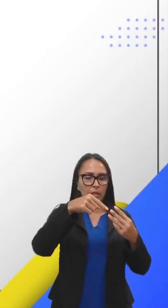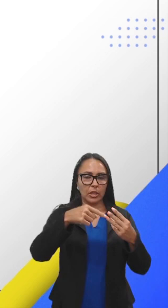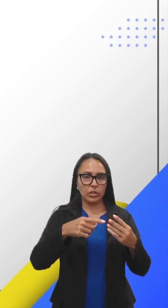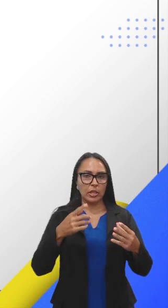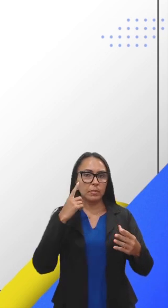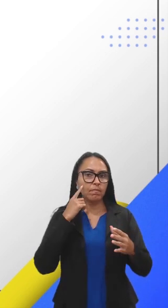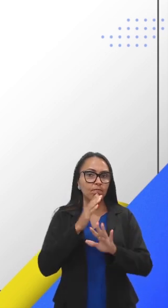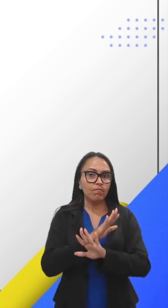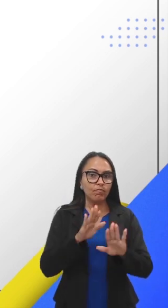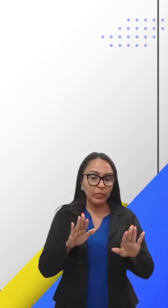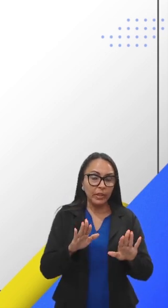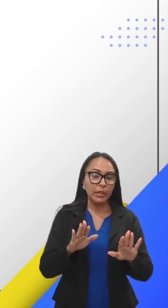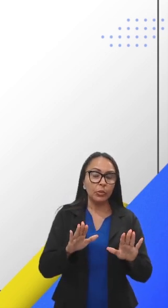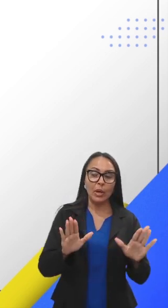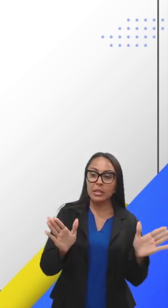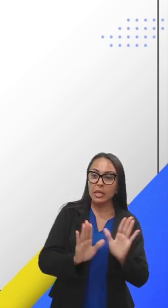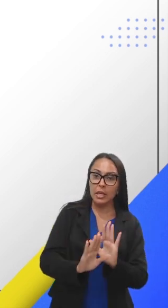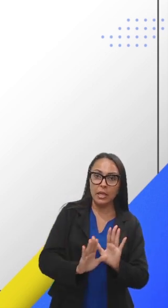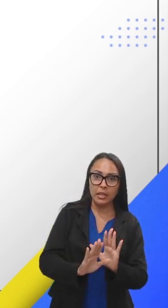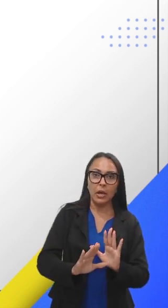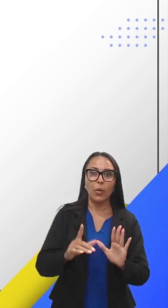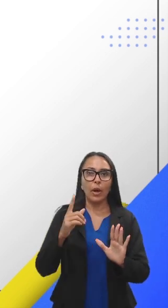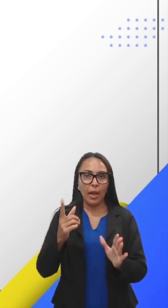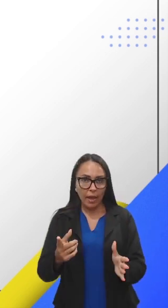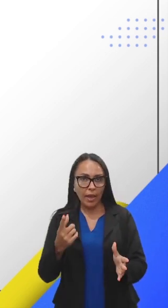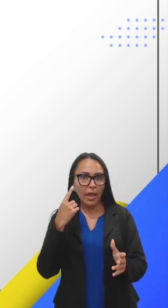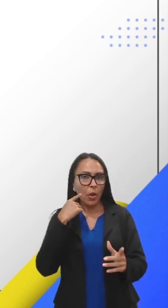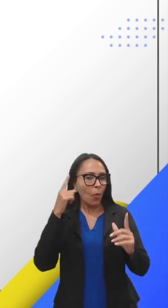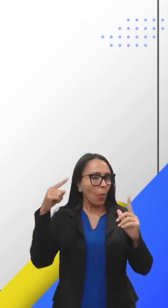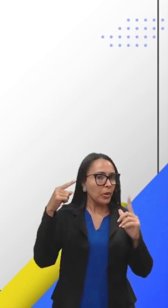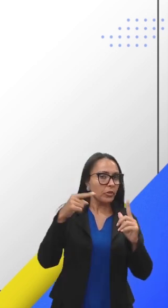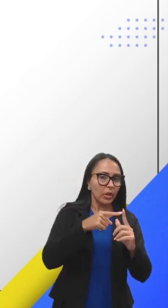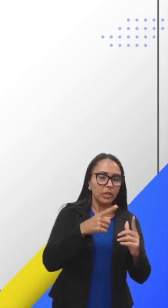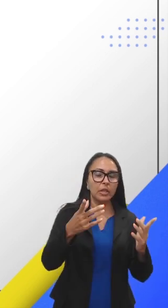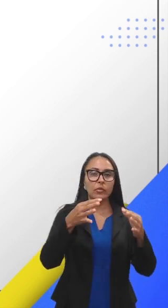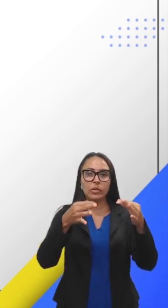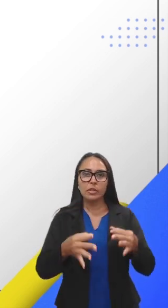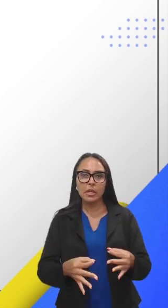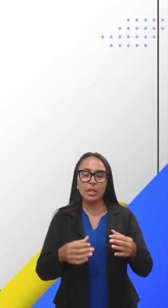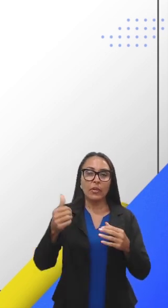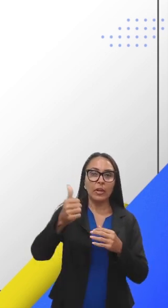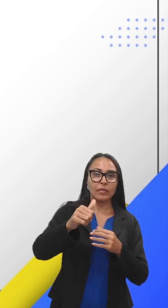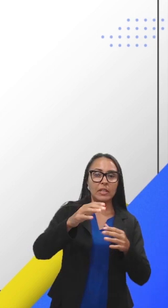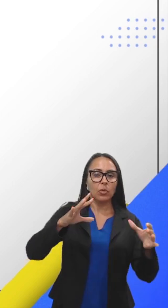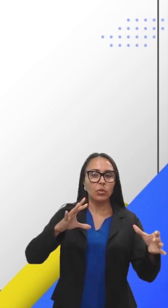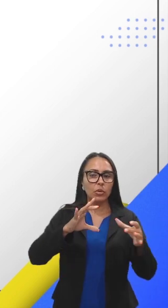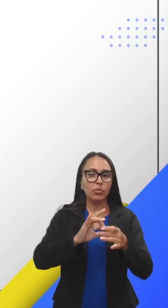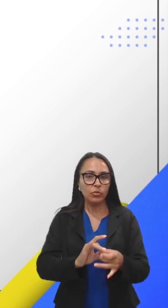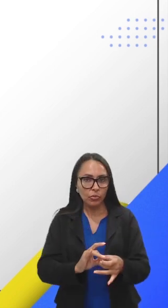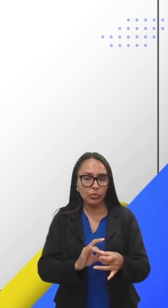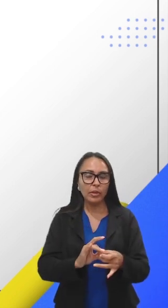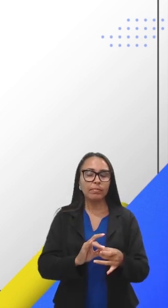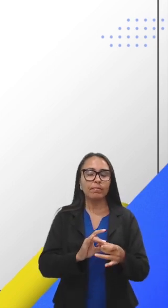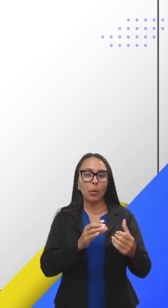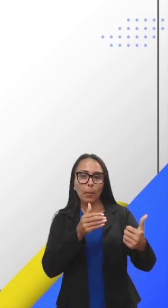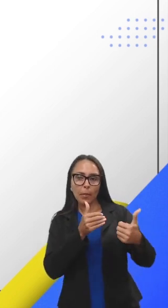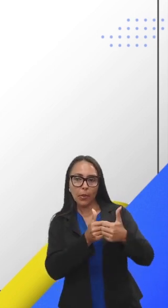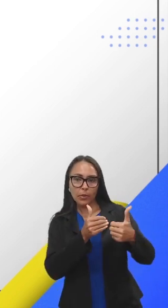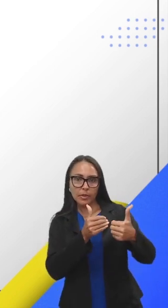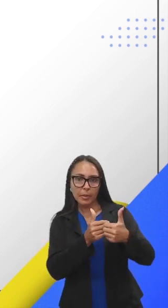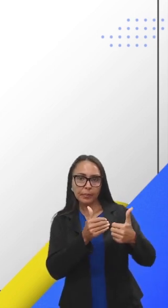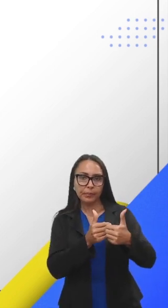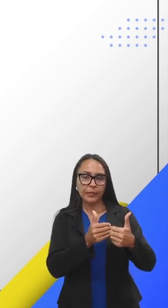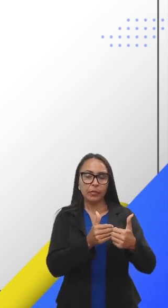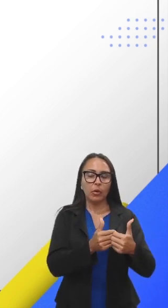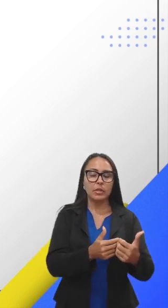sem querer, é de propósito, porque a aplicação e a avaliação estão juntas, elas estão muito próximas. Você vai aplicar